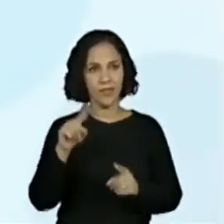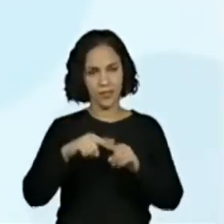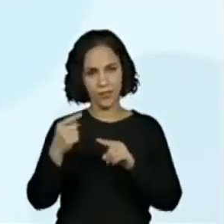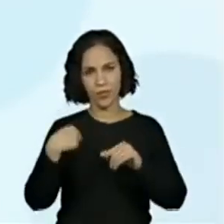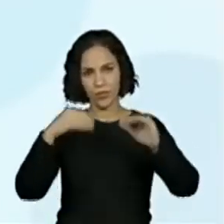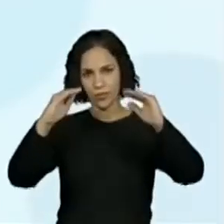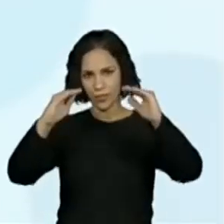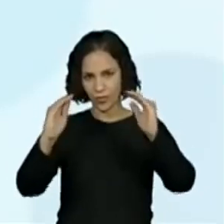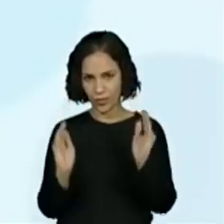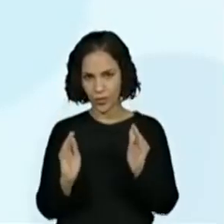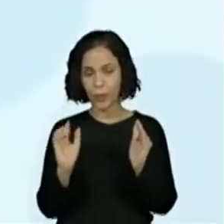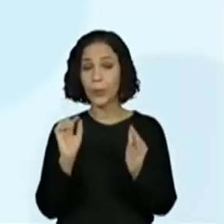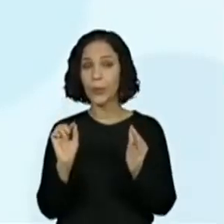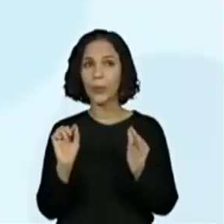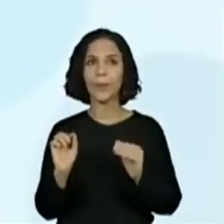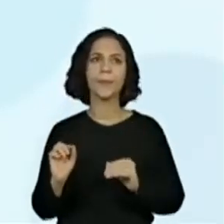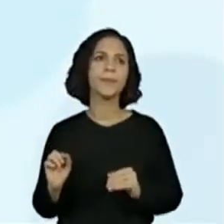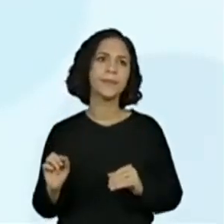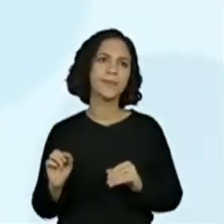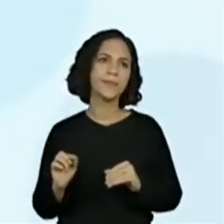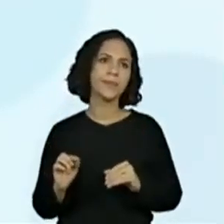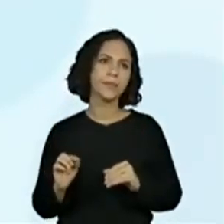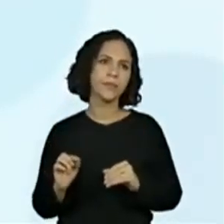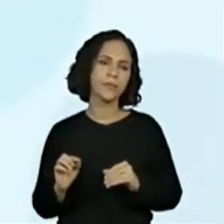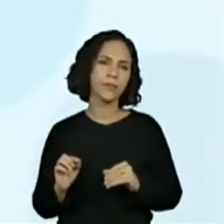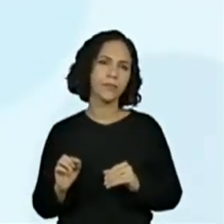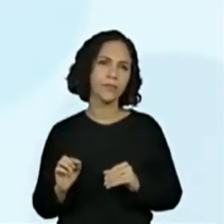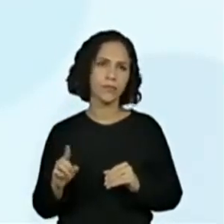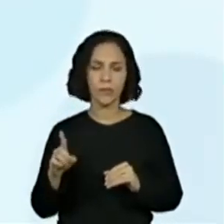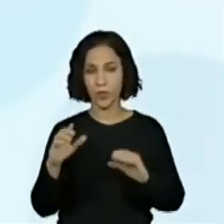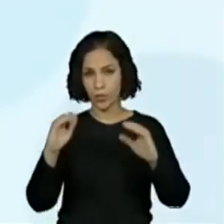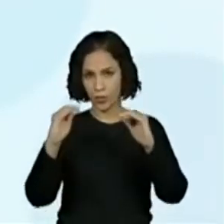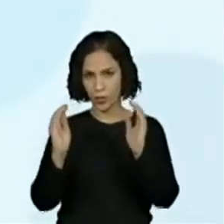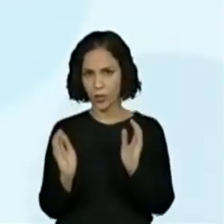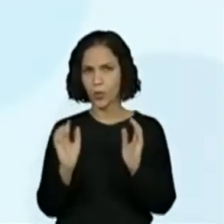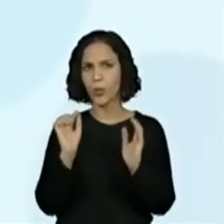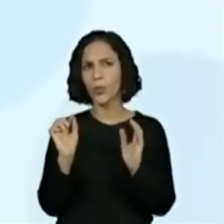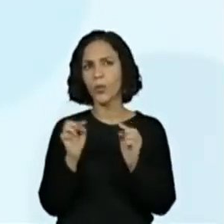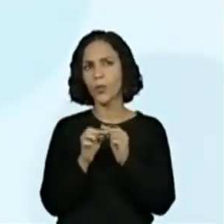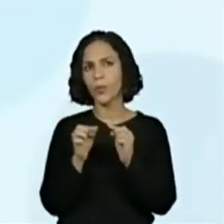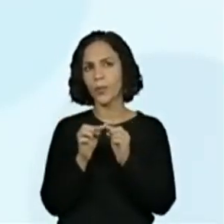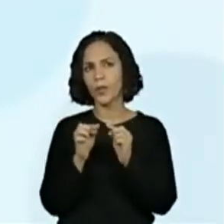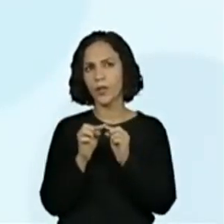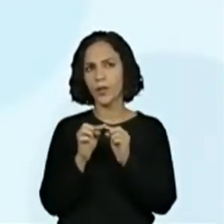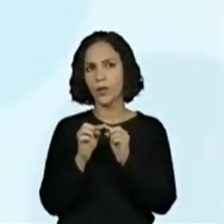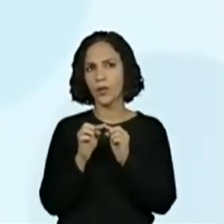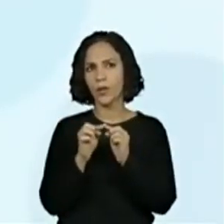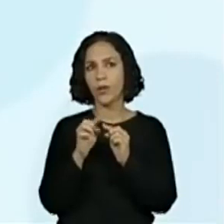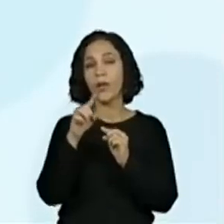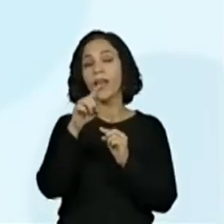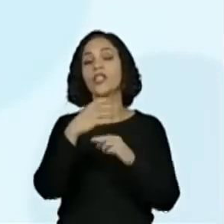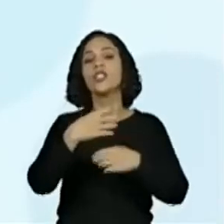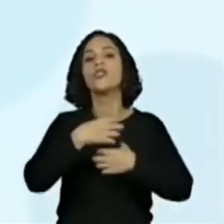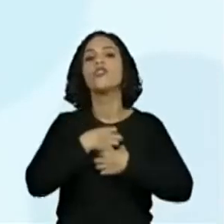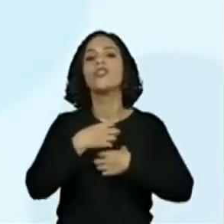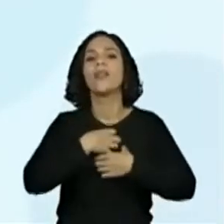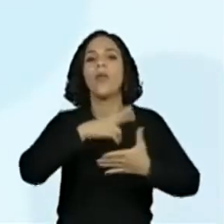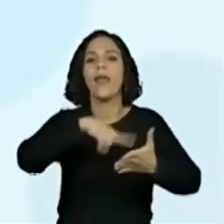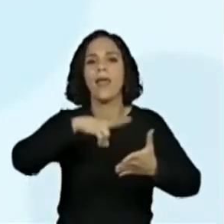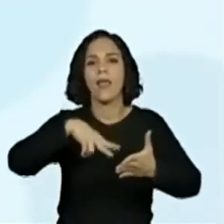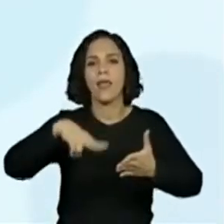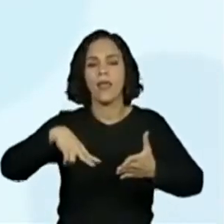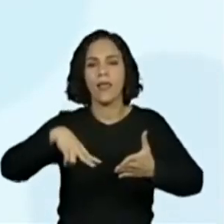aqui. Opa. Uma coisinha aqui que a gente coloca com relação à